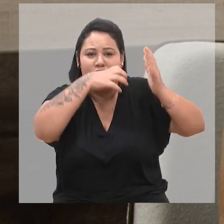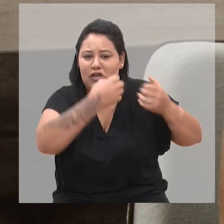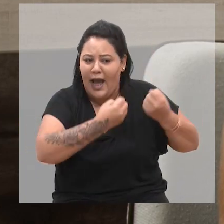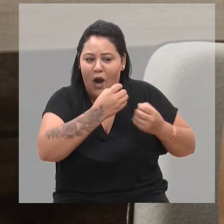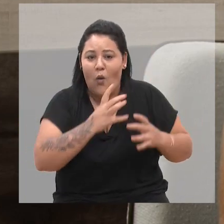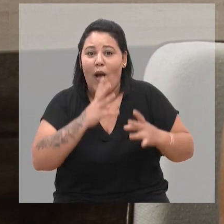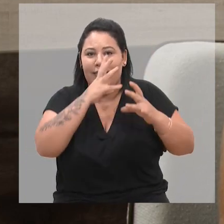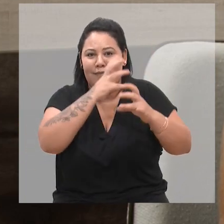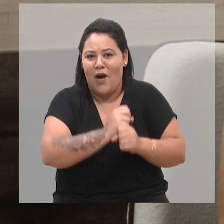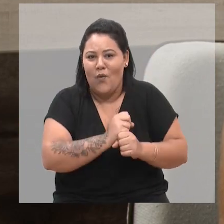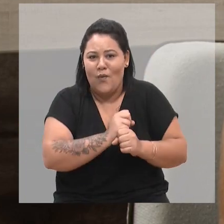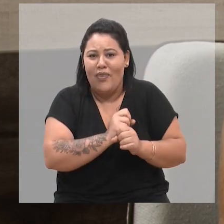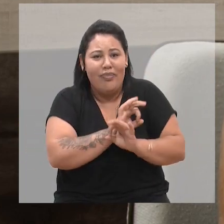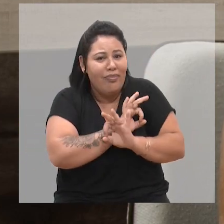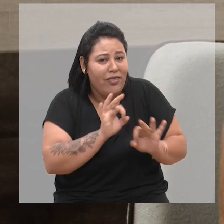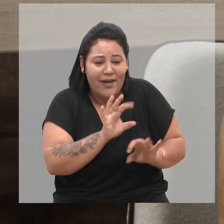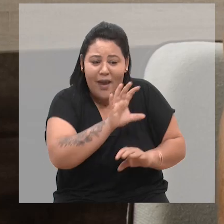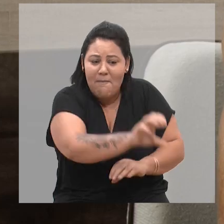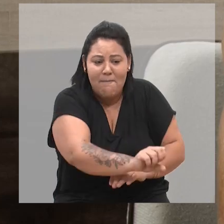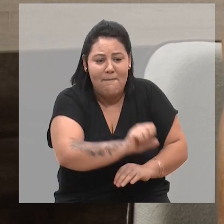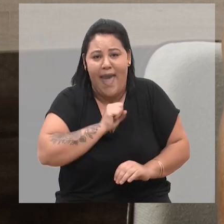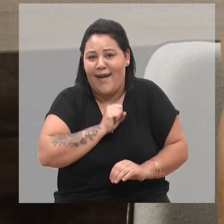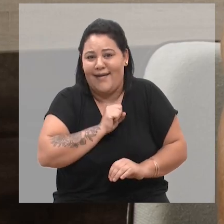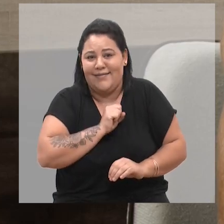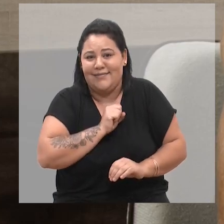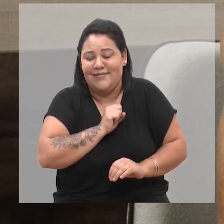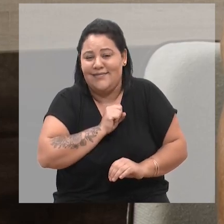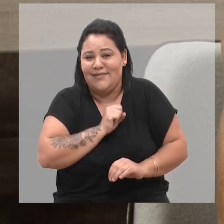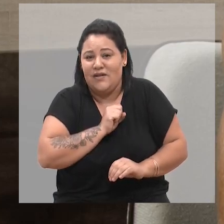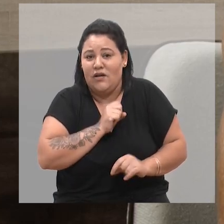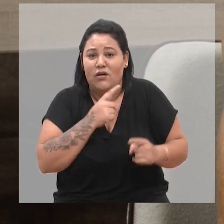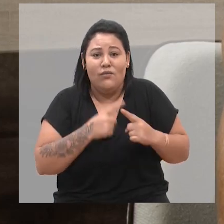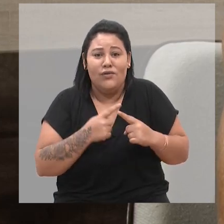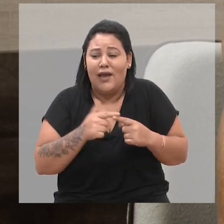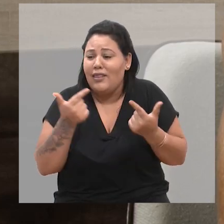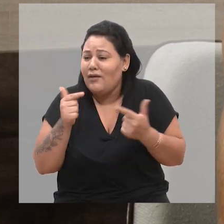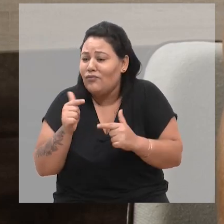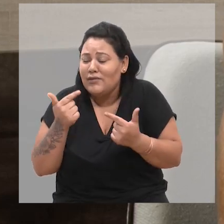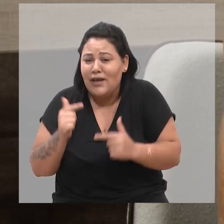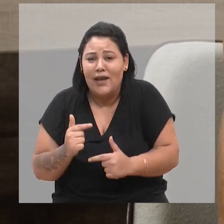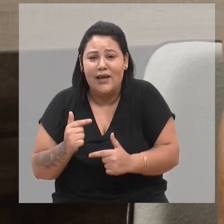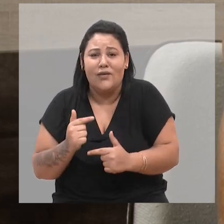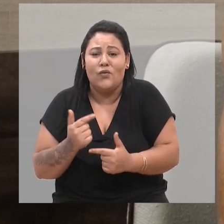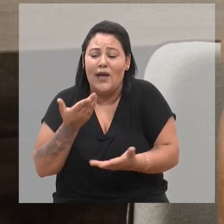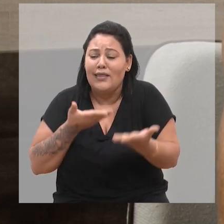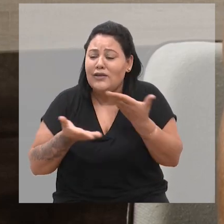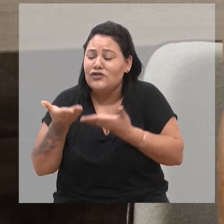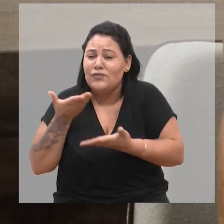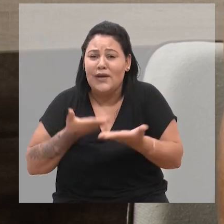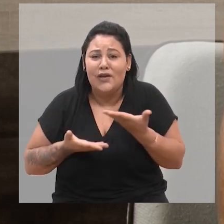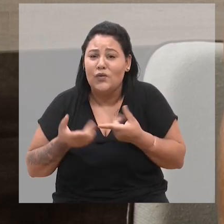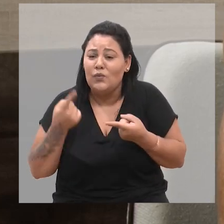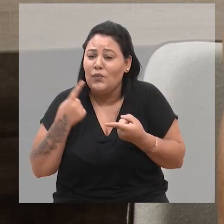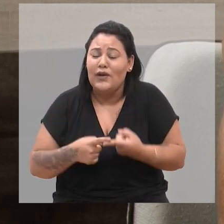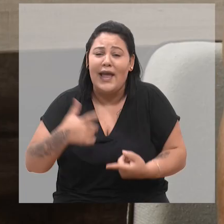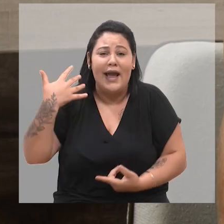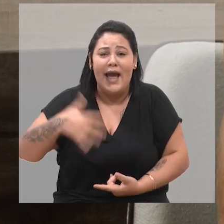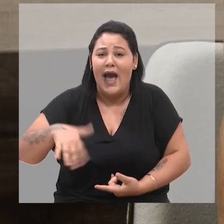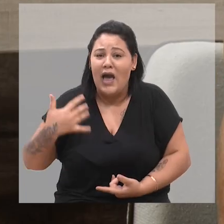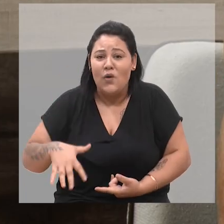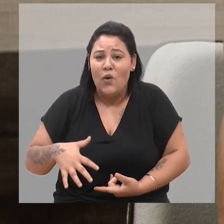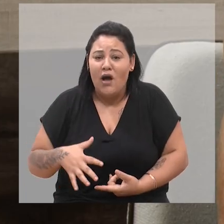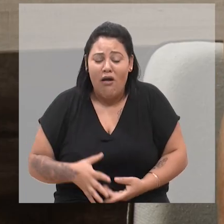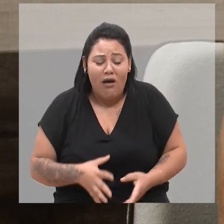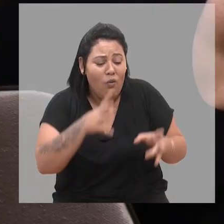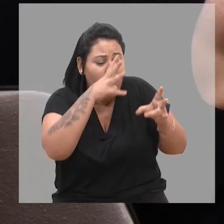ninguém recolhe, por quê? Porque ninguém pode levar num plantão, porque cobram muito. Então, o animal fica ali, ou morre